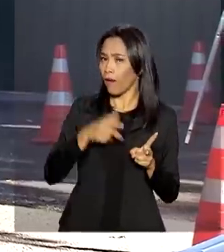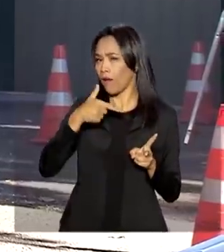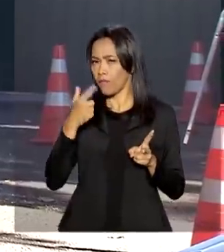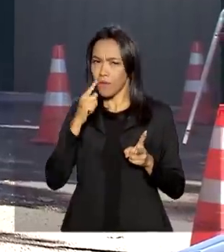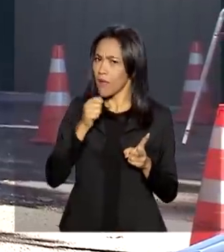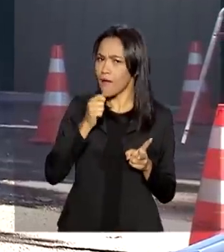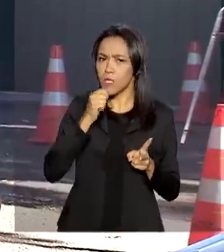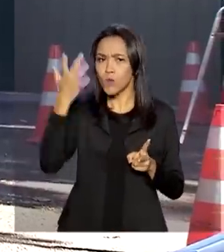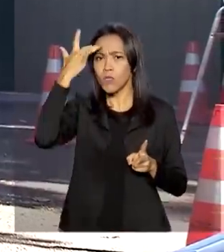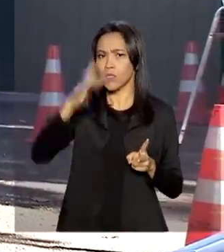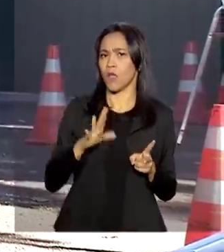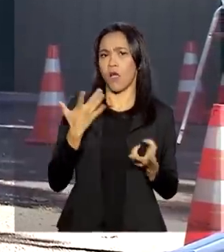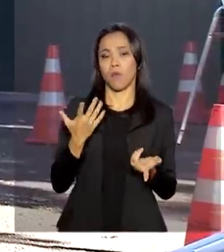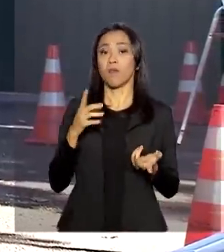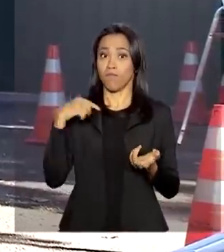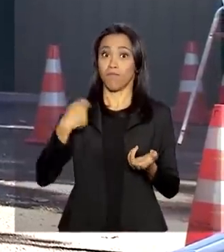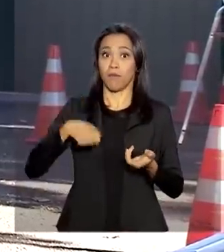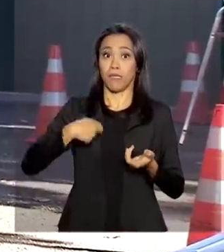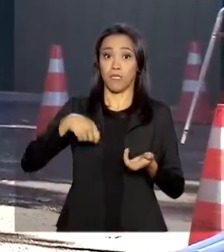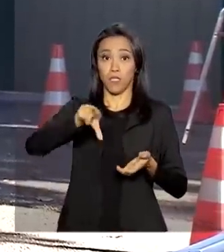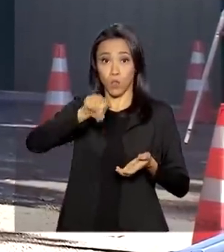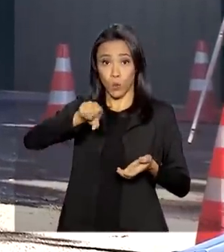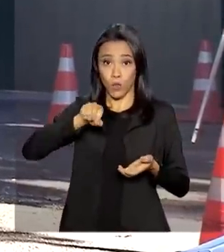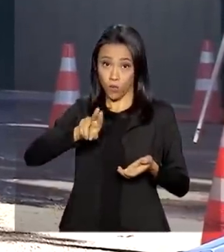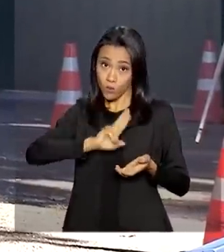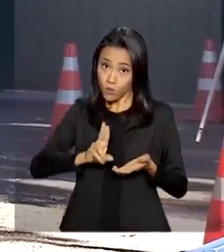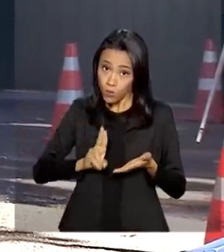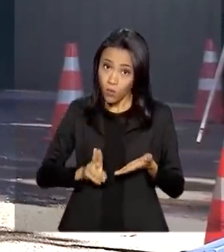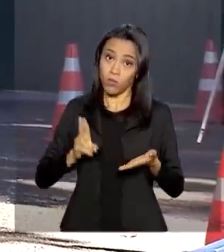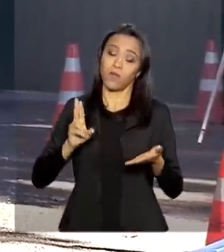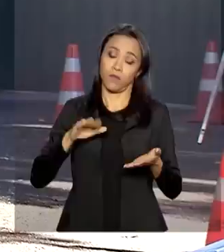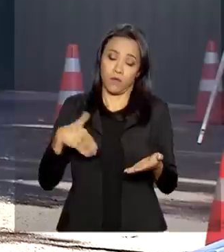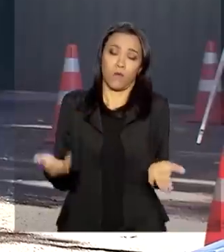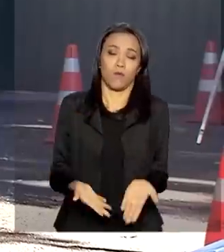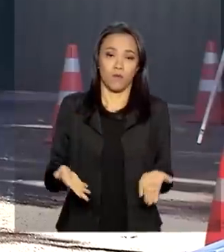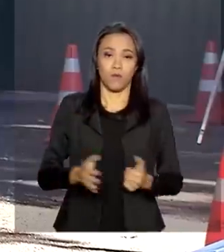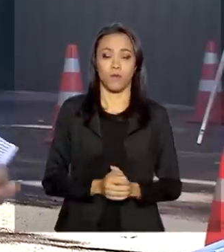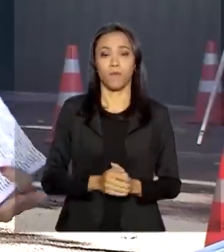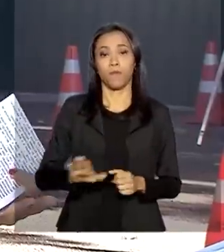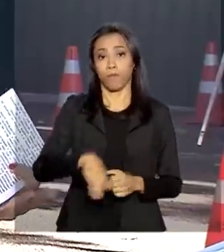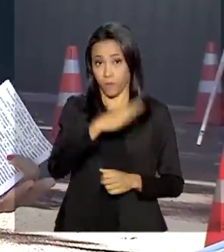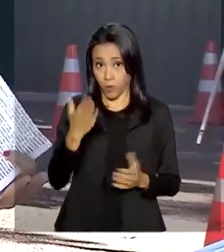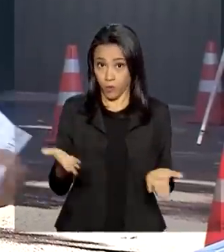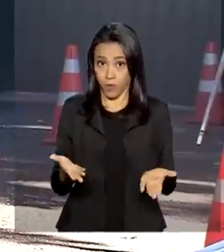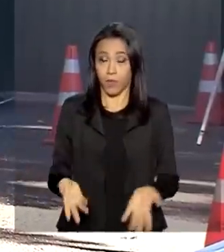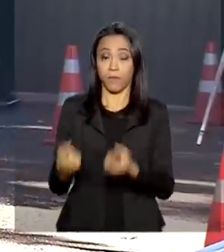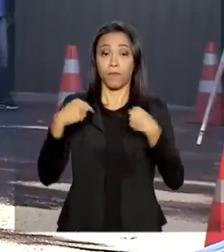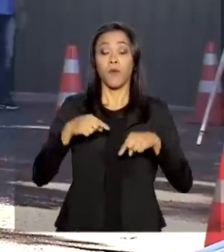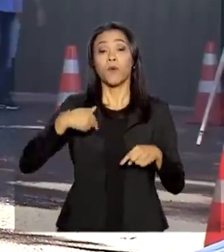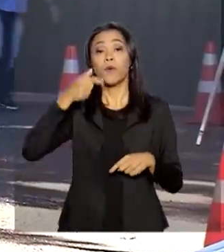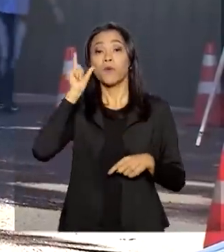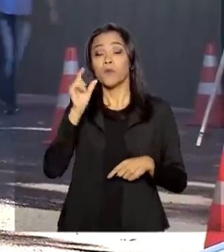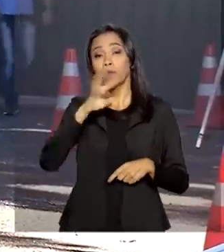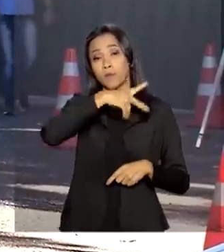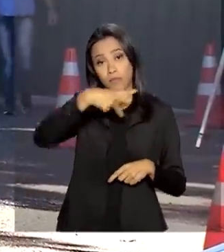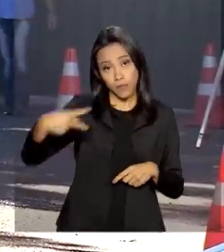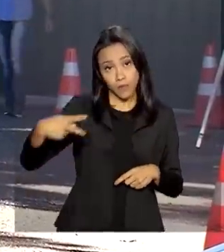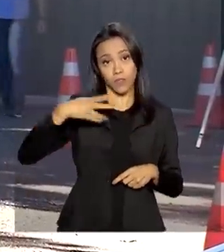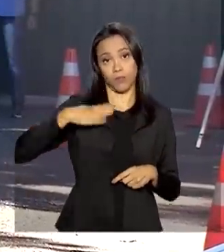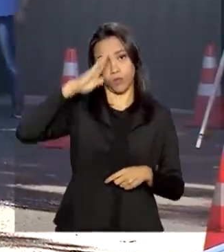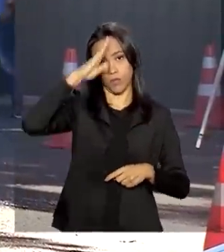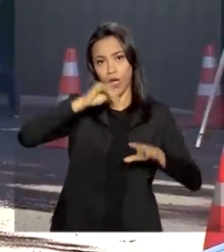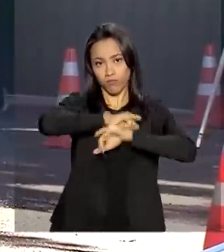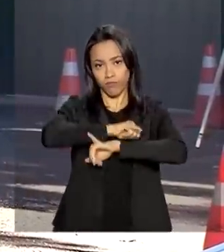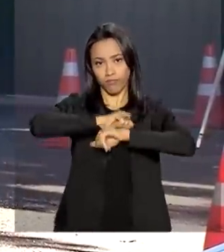mas com expectativa de que esses nomes saiam ao longo do dia de hoje. Ontem o presidente Jair Bolsonaro fez um pronunciamento